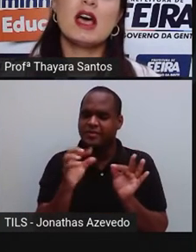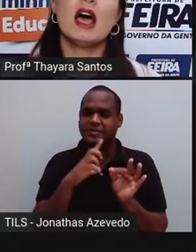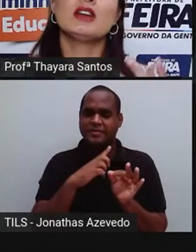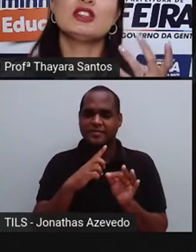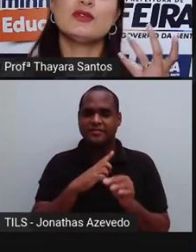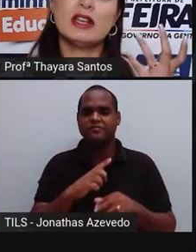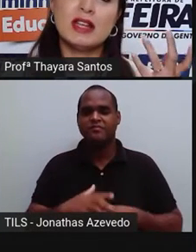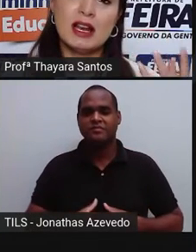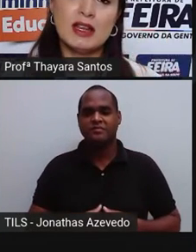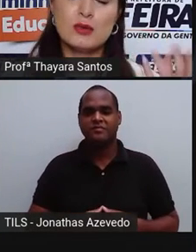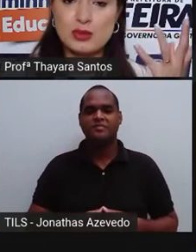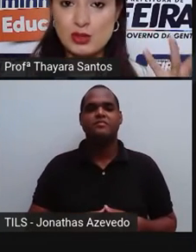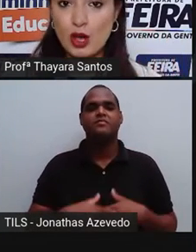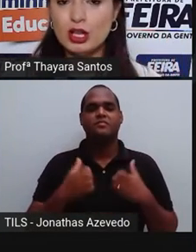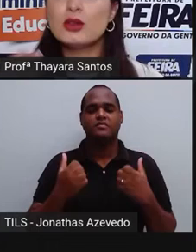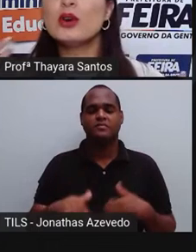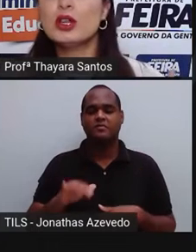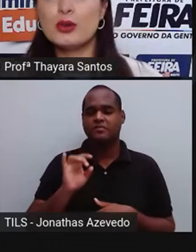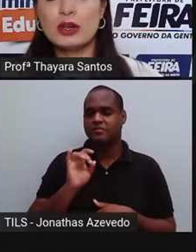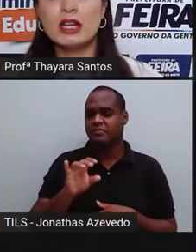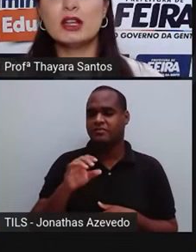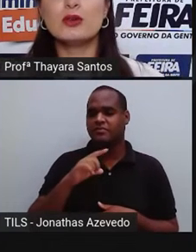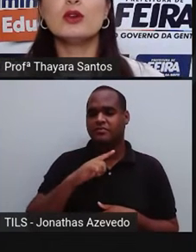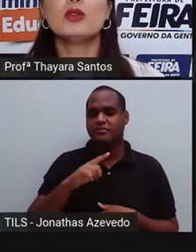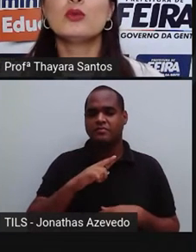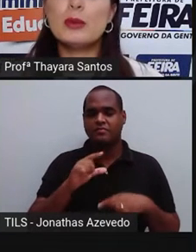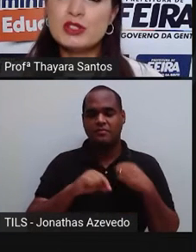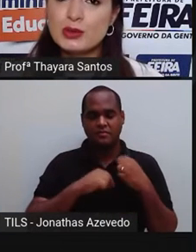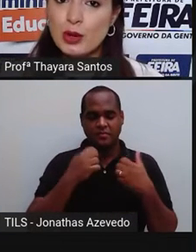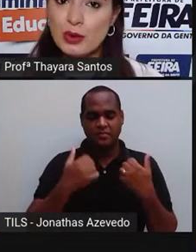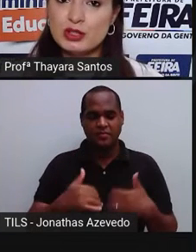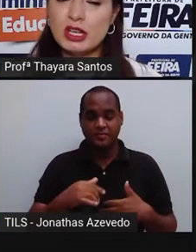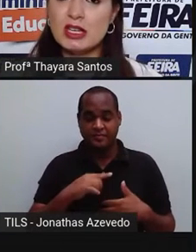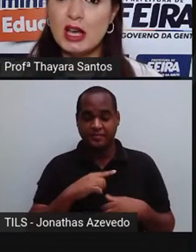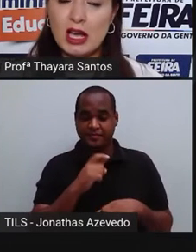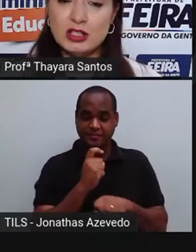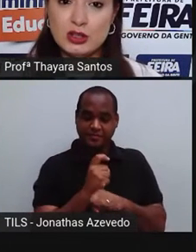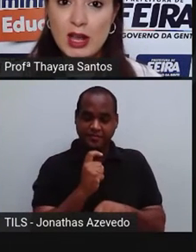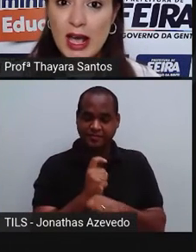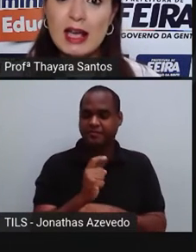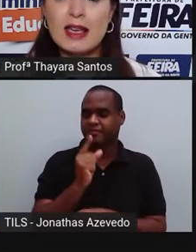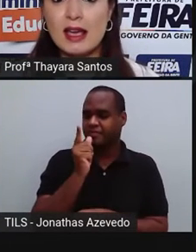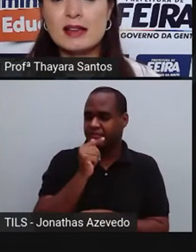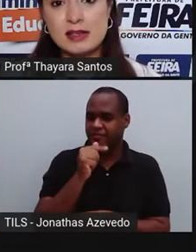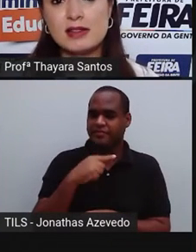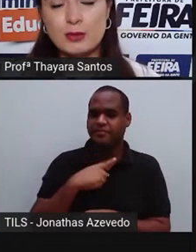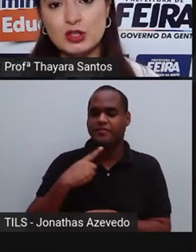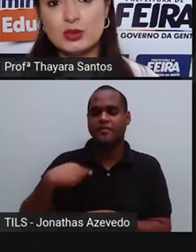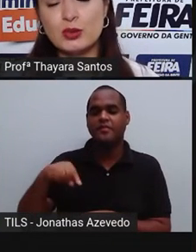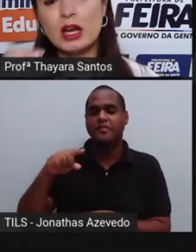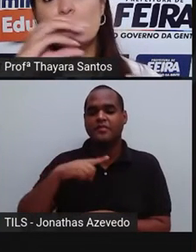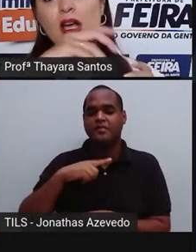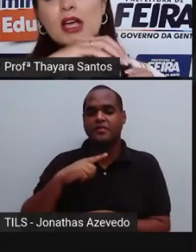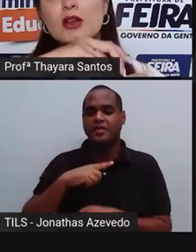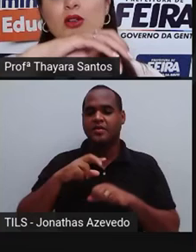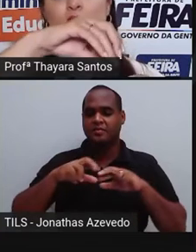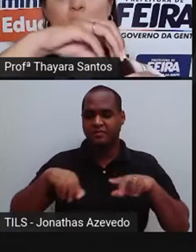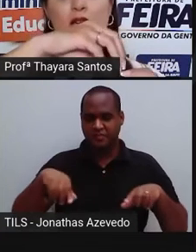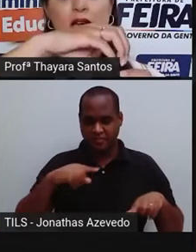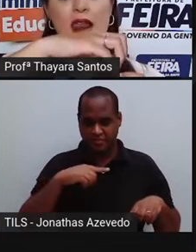simples, a gente vai ter ali um sólido e um líquido numa mistura homogênea. A gente aquece essa mistura